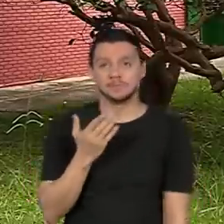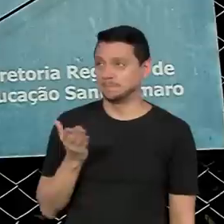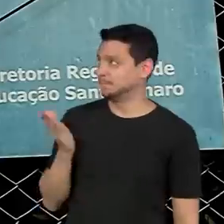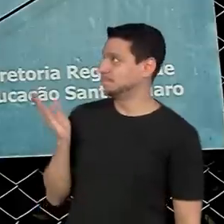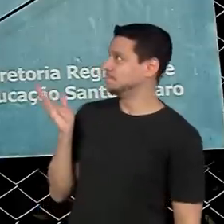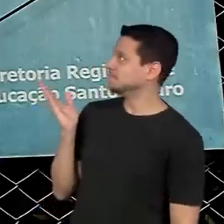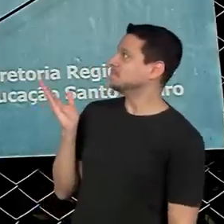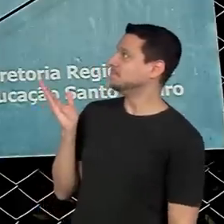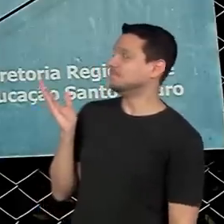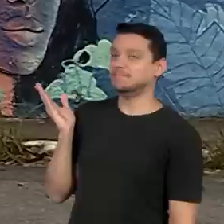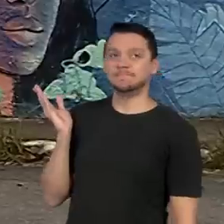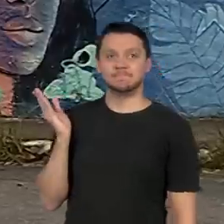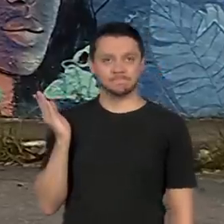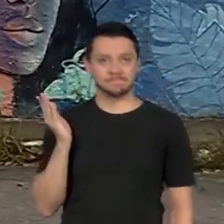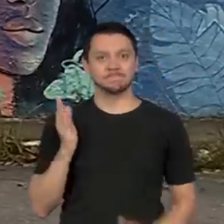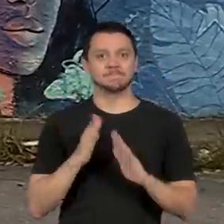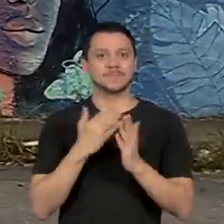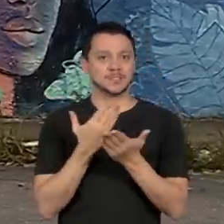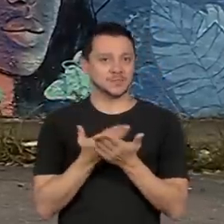Paulo.